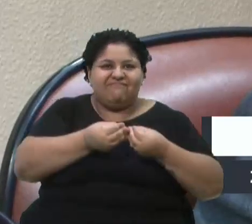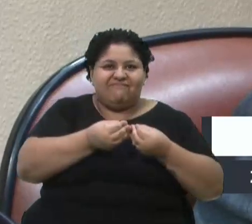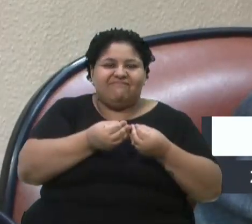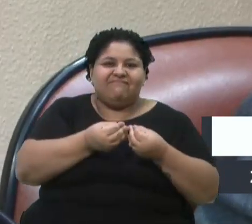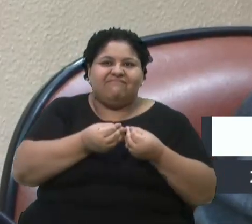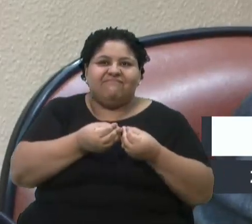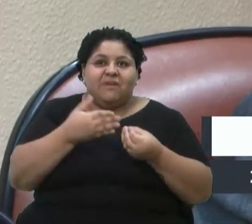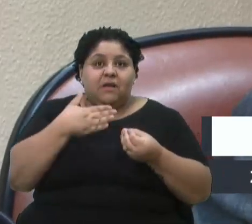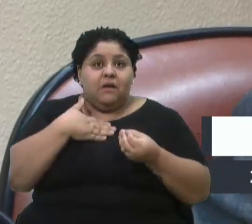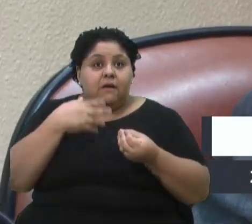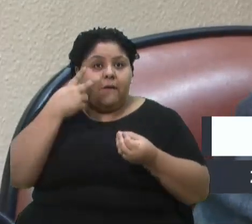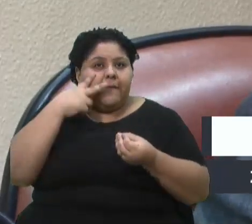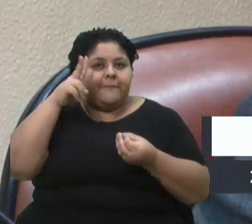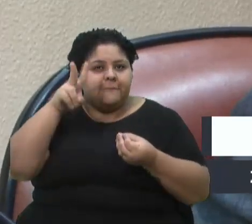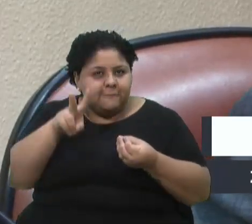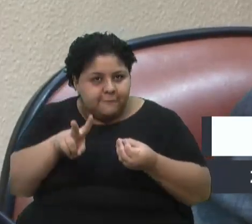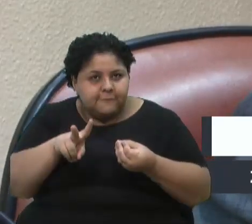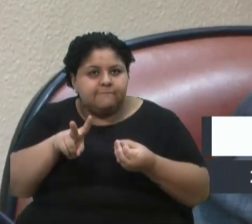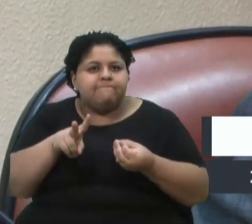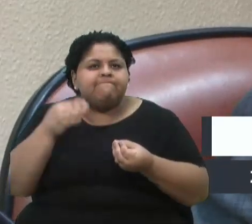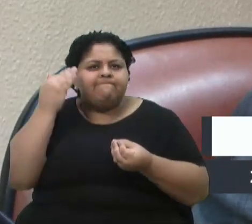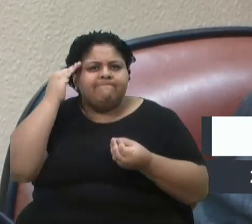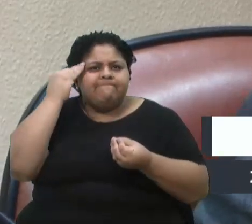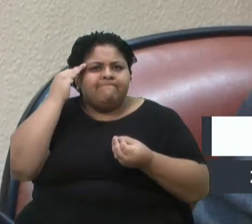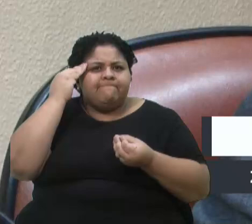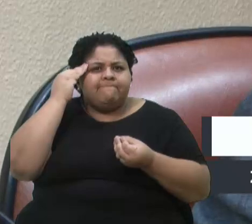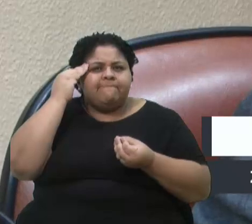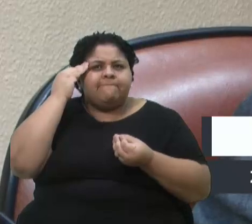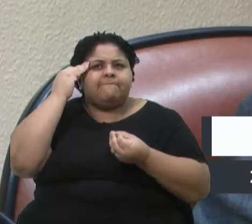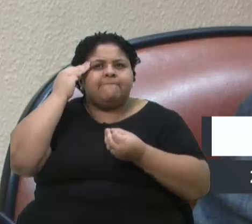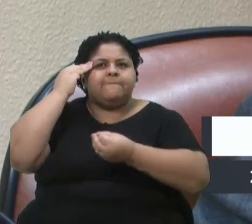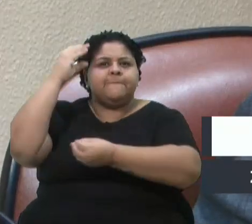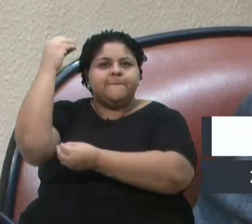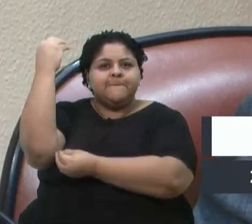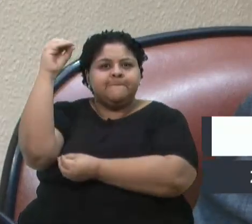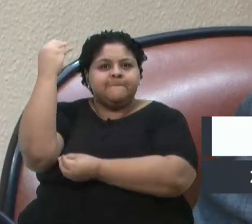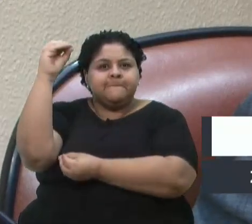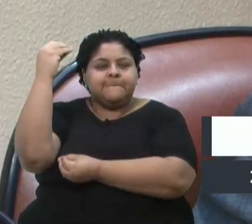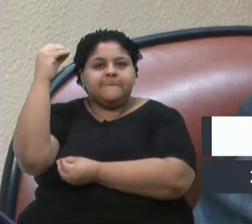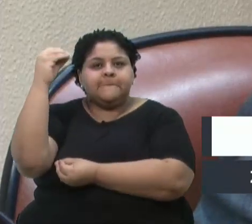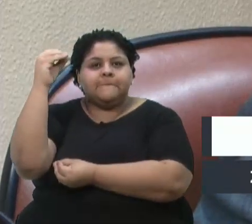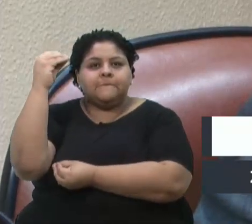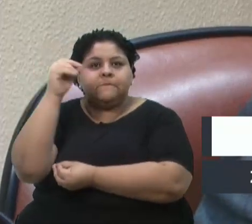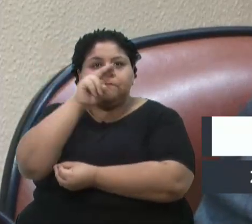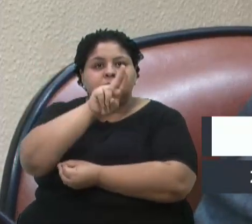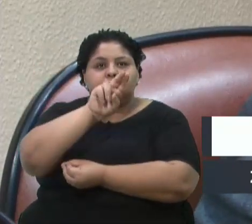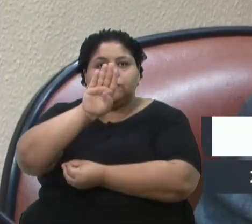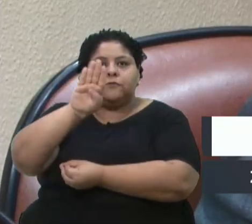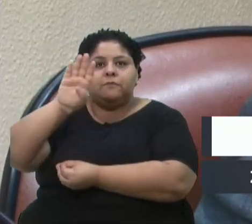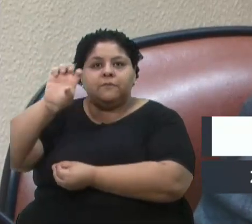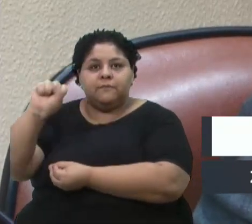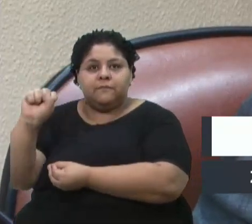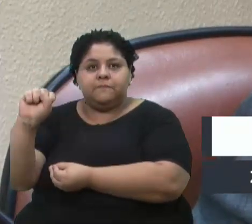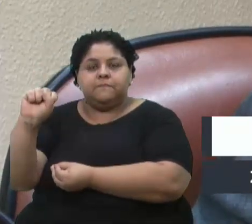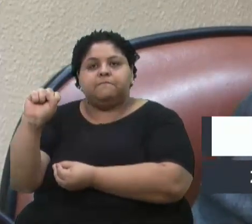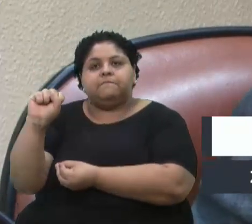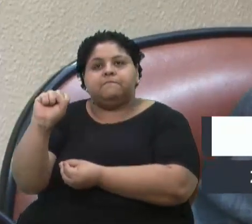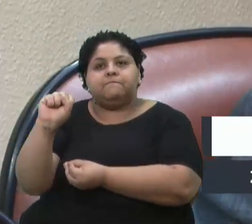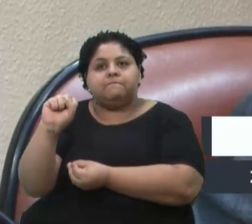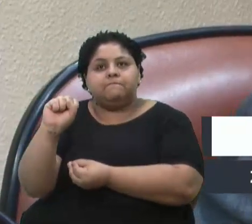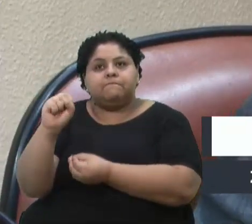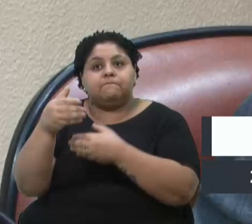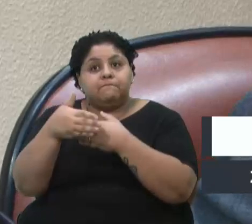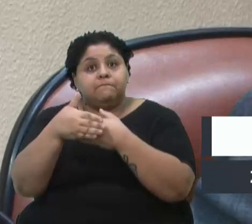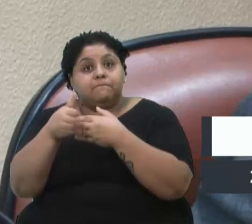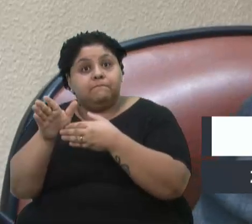ouvi e fiquei sabendo que em Porto Alegre as UBSs estão abertas